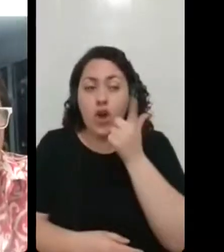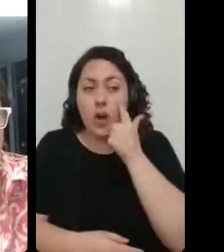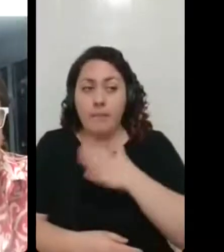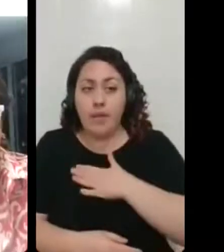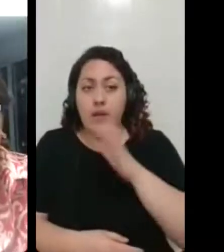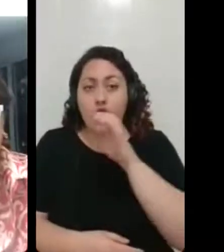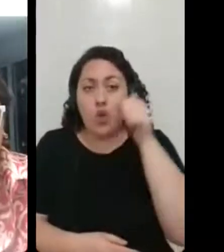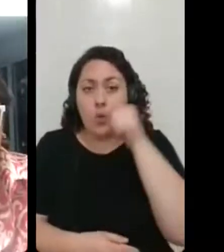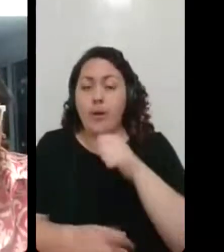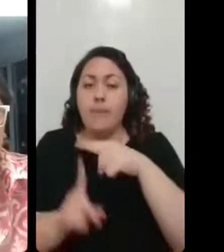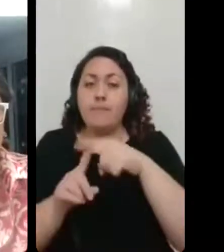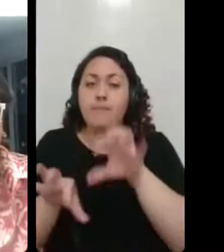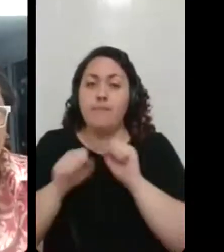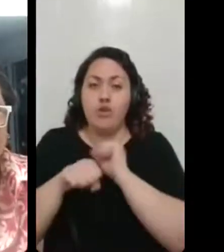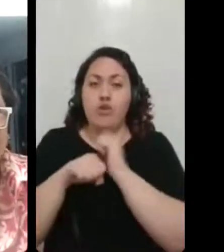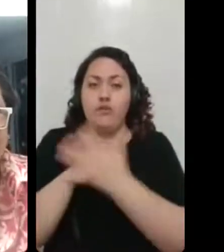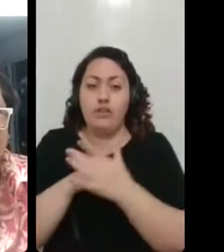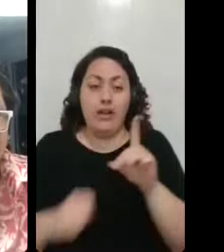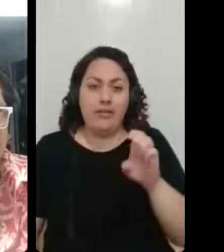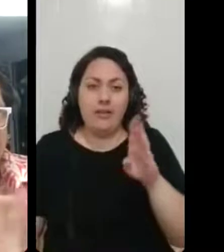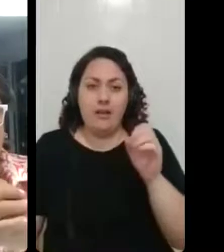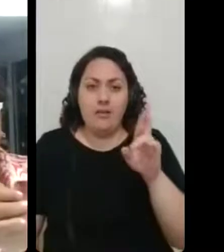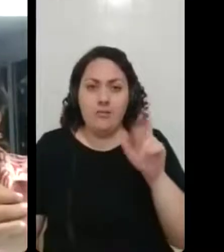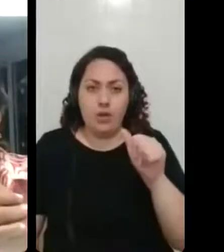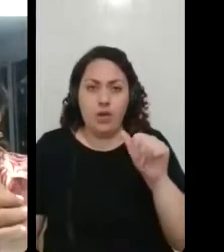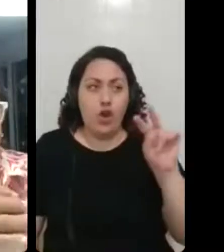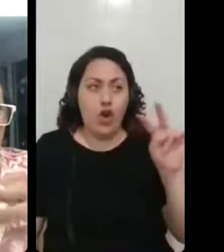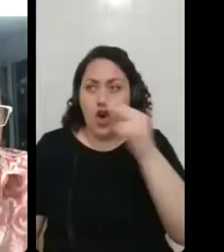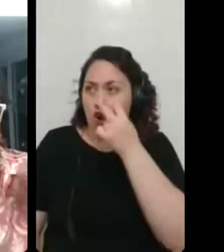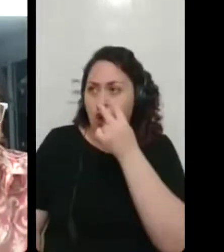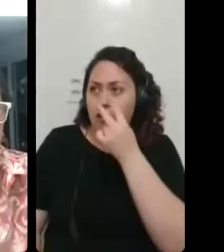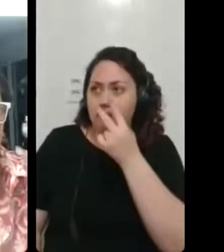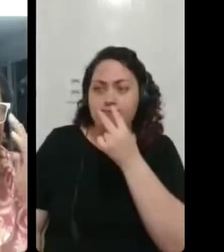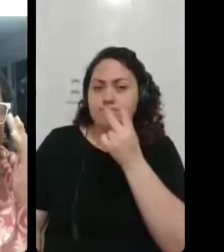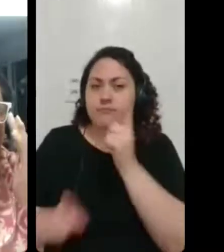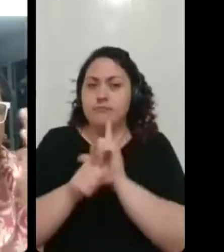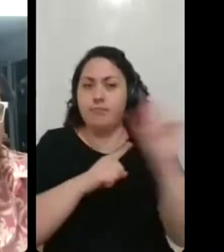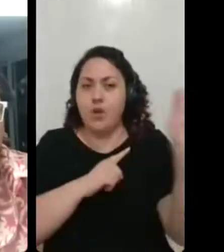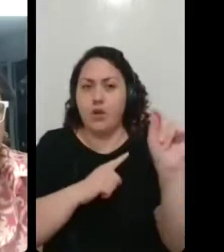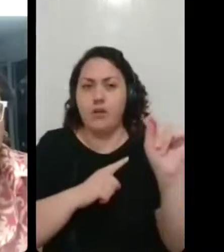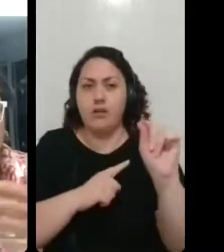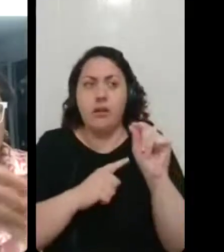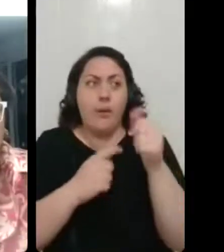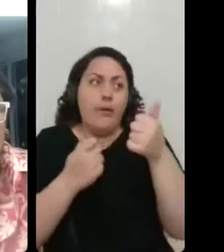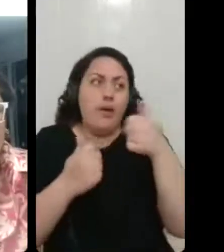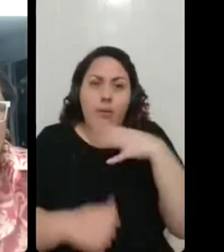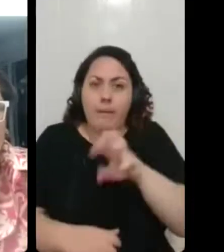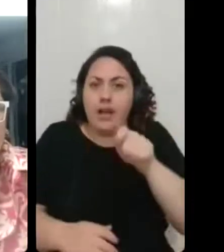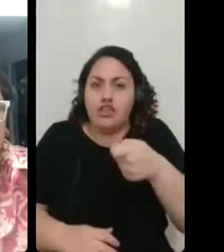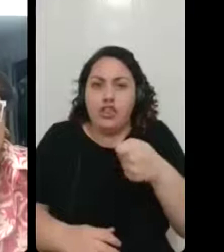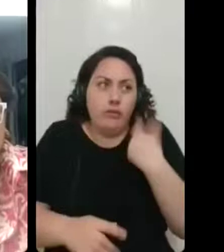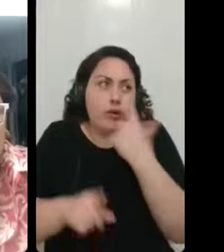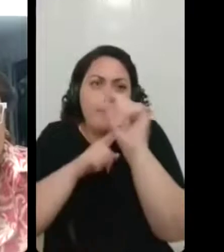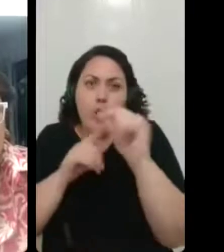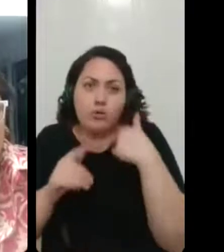A Débora me olhou, sumiu da sala, né? E eu peguei minha chave e bom, vou embora. Eu não